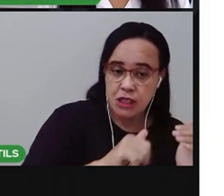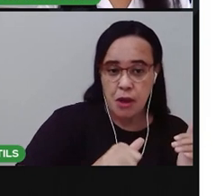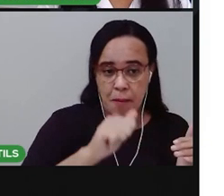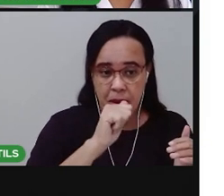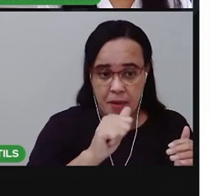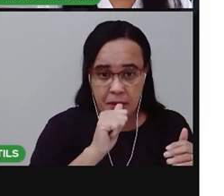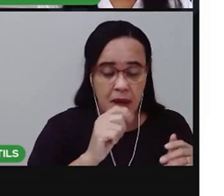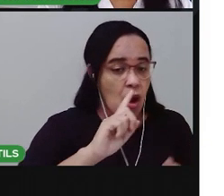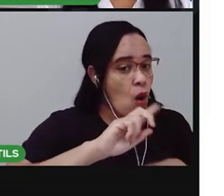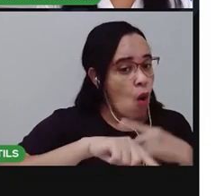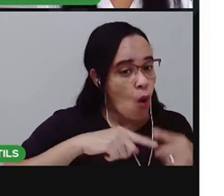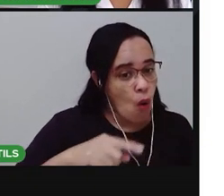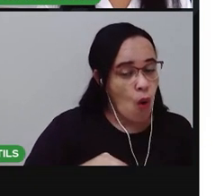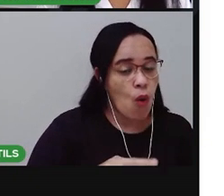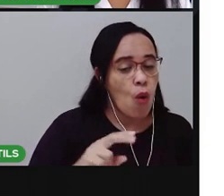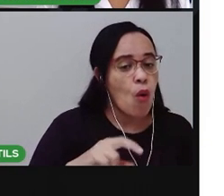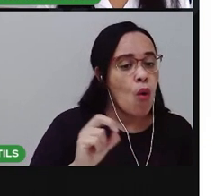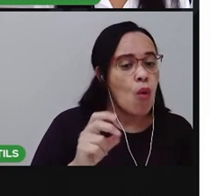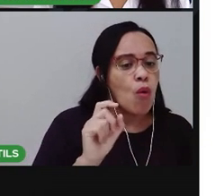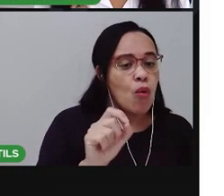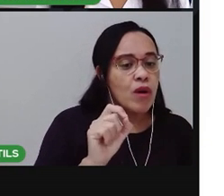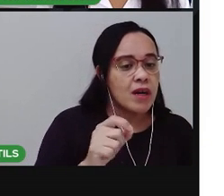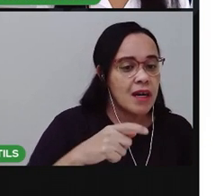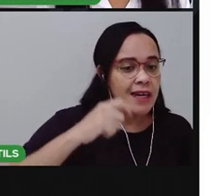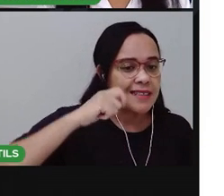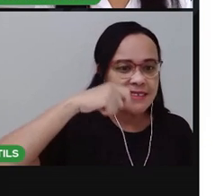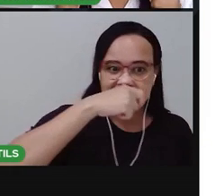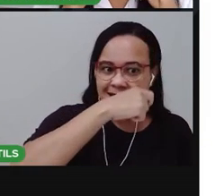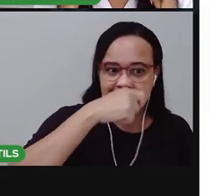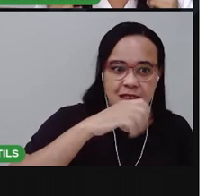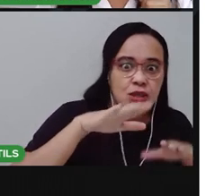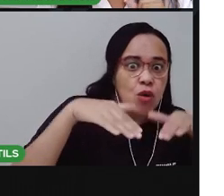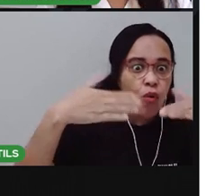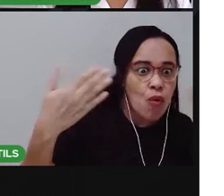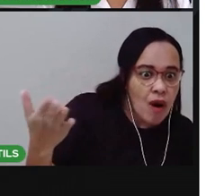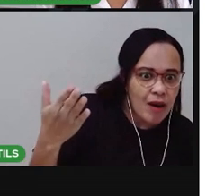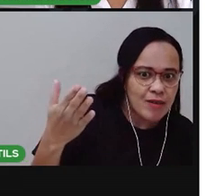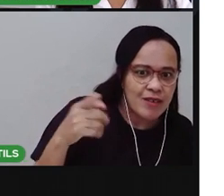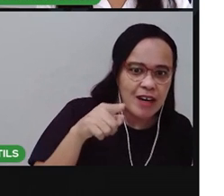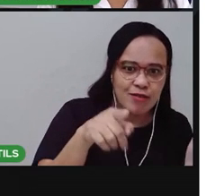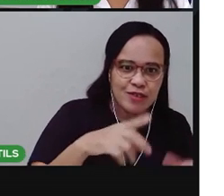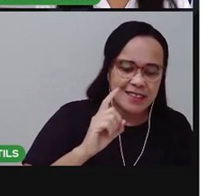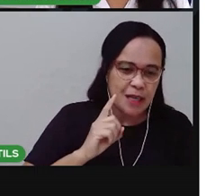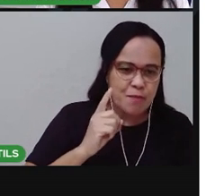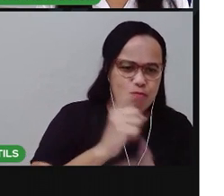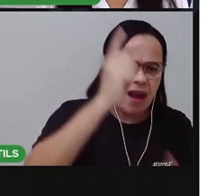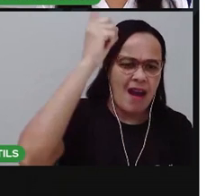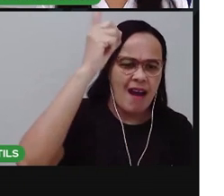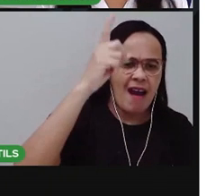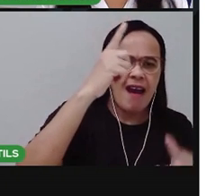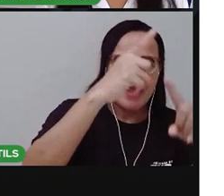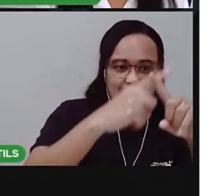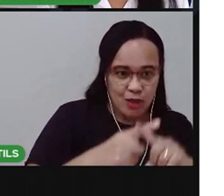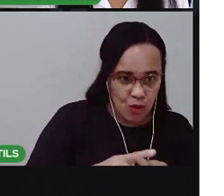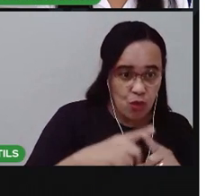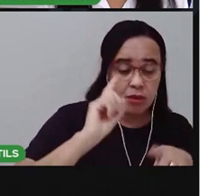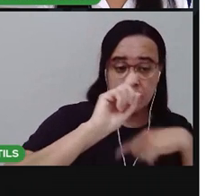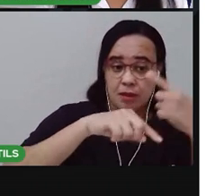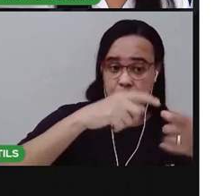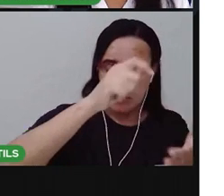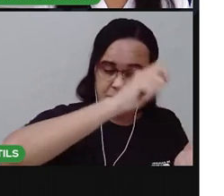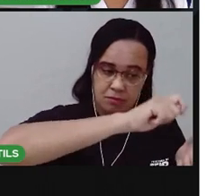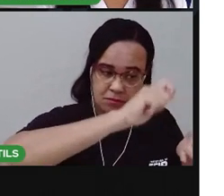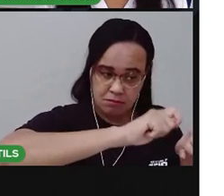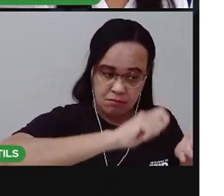é escovar. E aí, quando você adivinhar essa ação, você vai escrever o nome